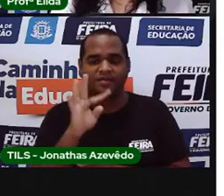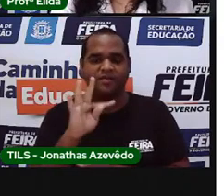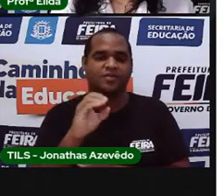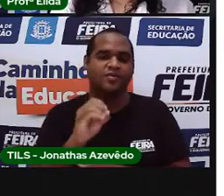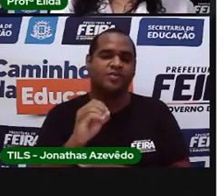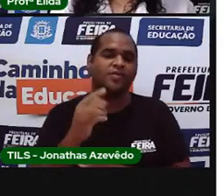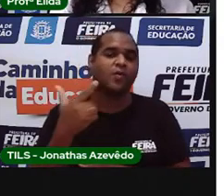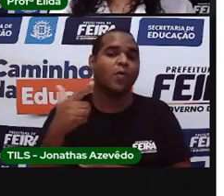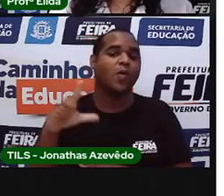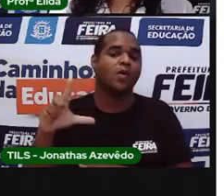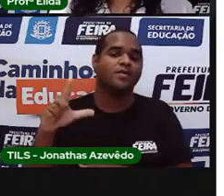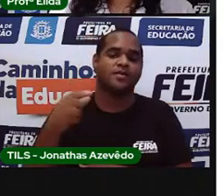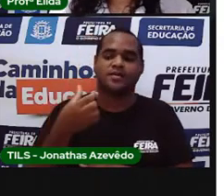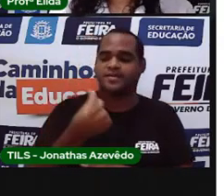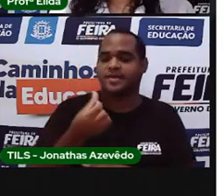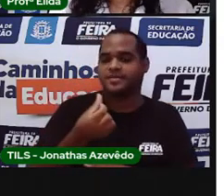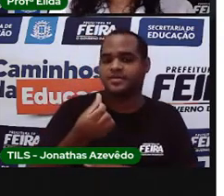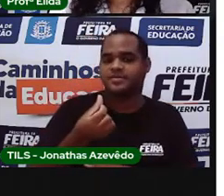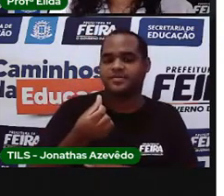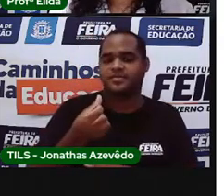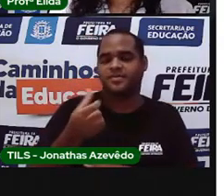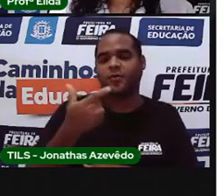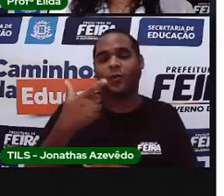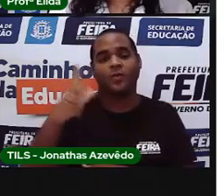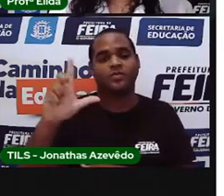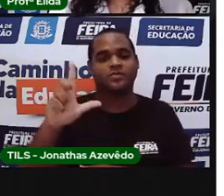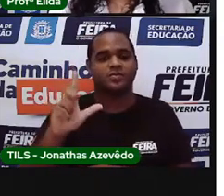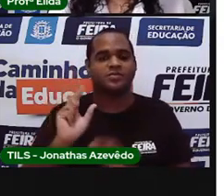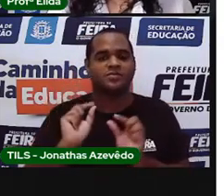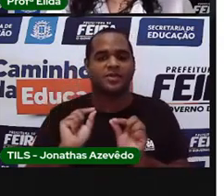Sexto. do sexto, quem vem?